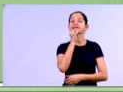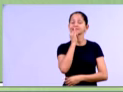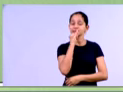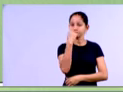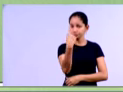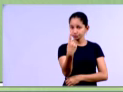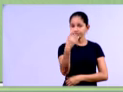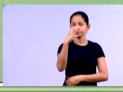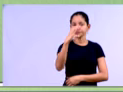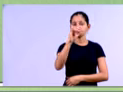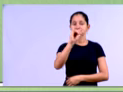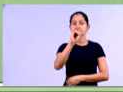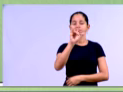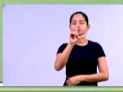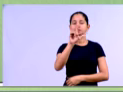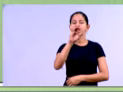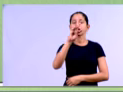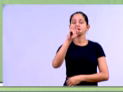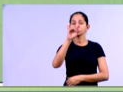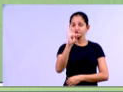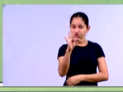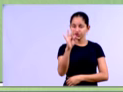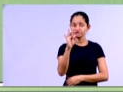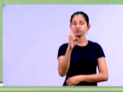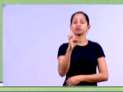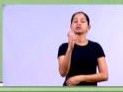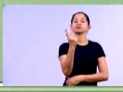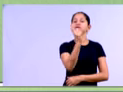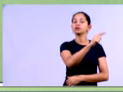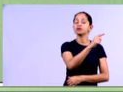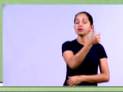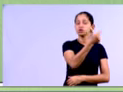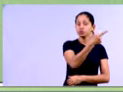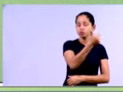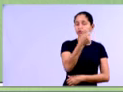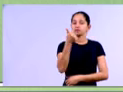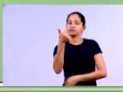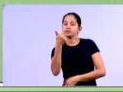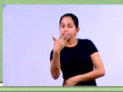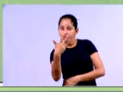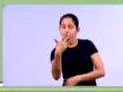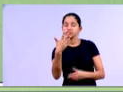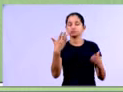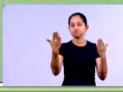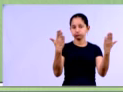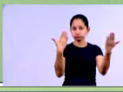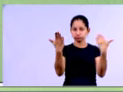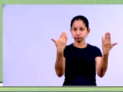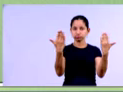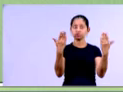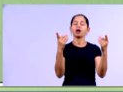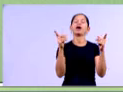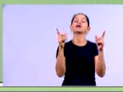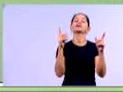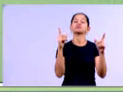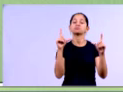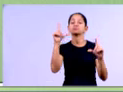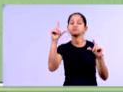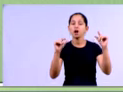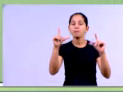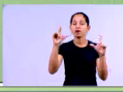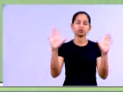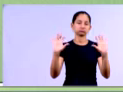exemplo. eu vou comparar a conta clientes de 2012 com a conta clientes de 2013. A conta investimentos de 2012 com a conta